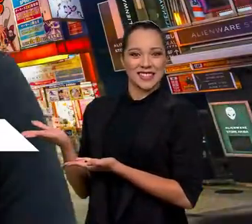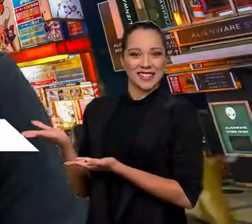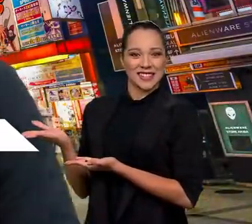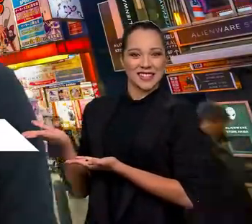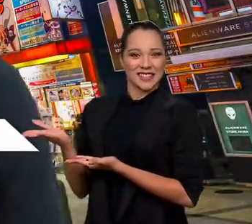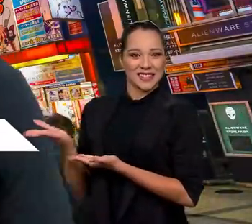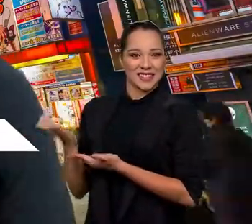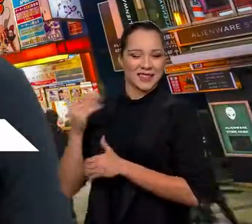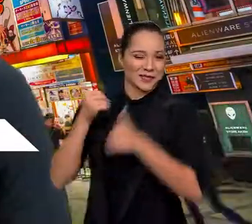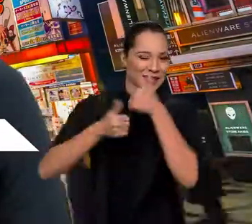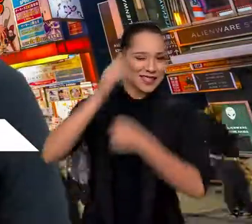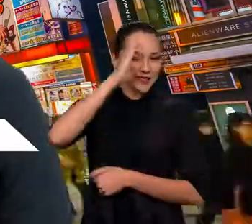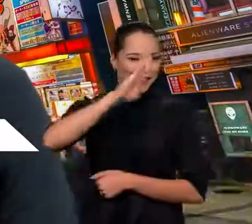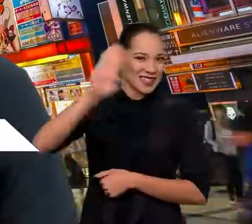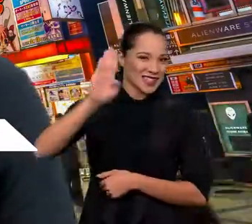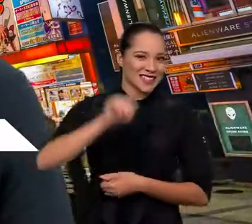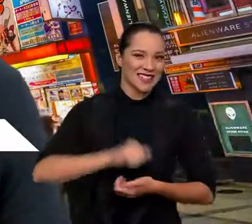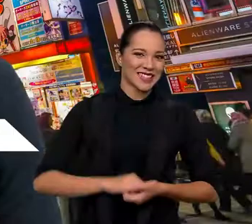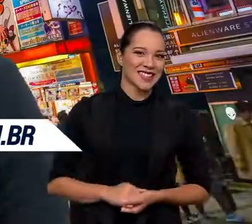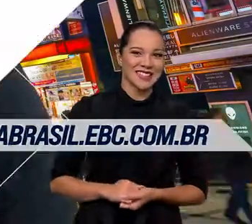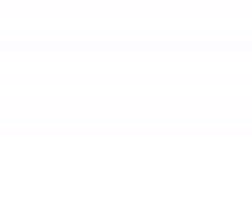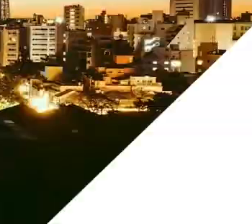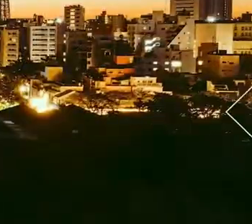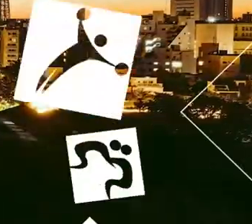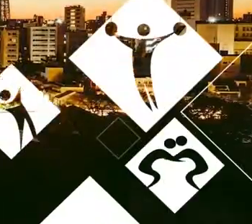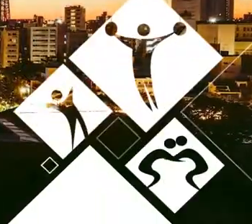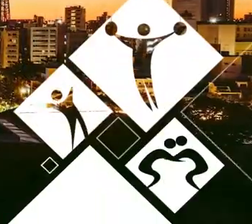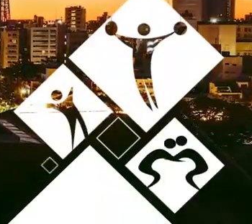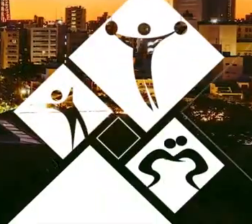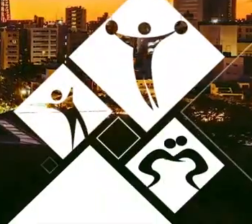.br. Valeu, galera, e até a próxima!